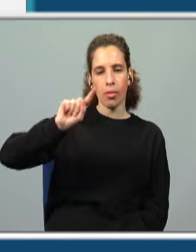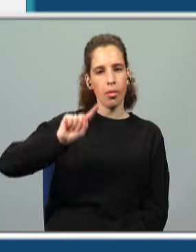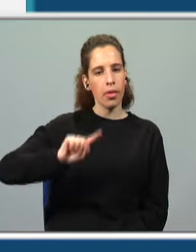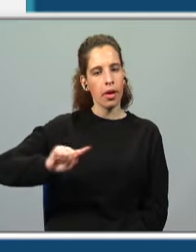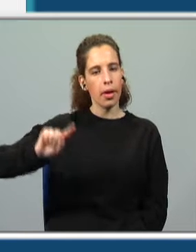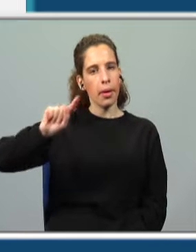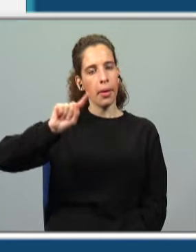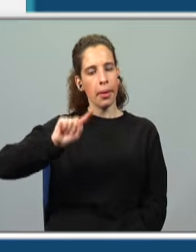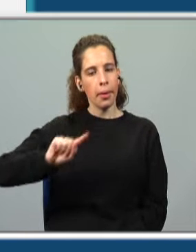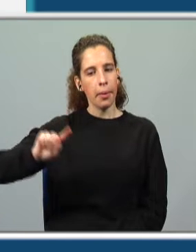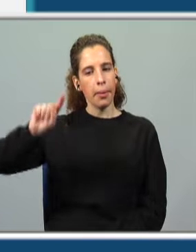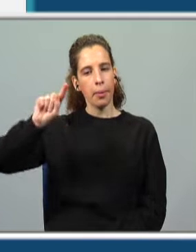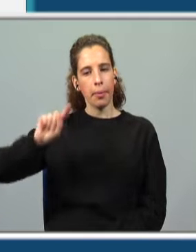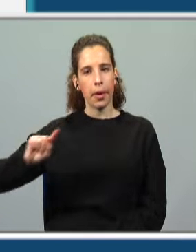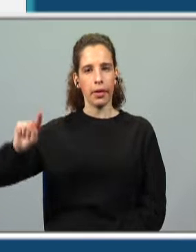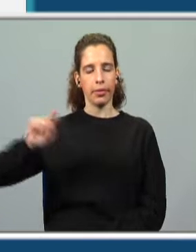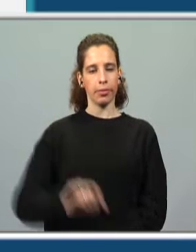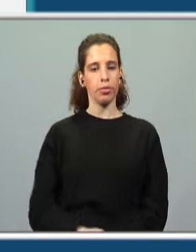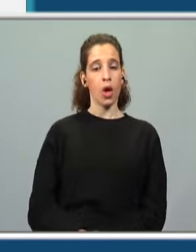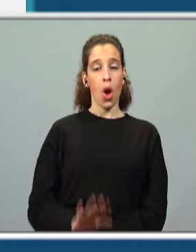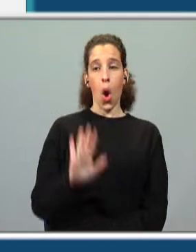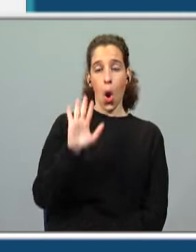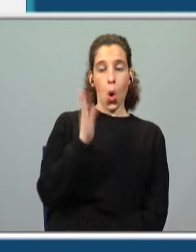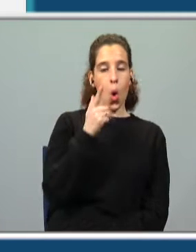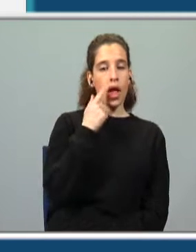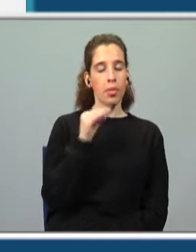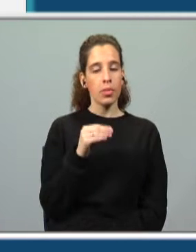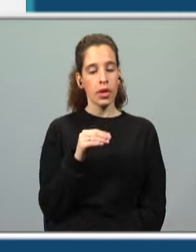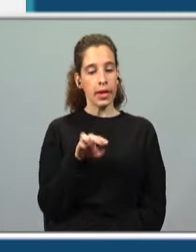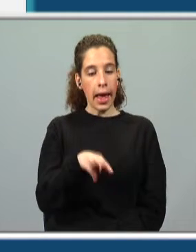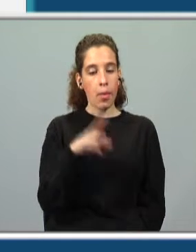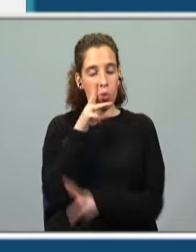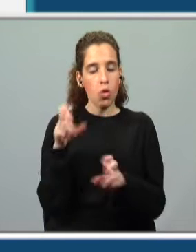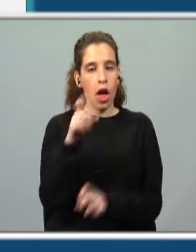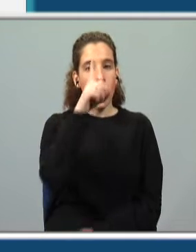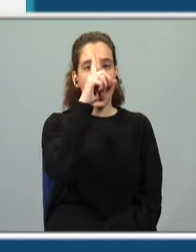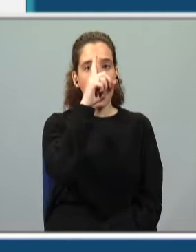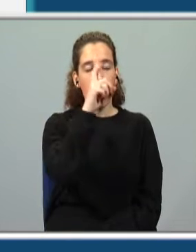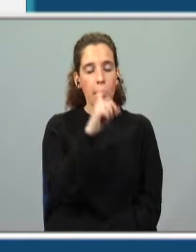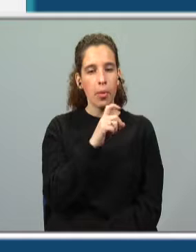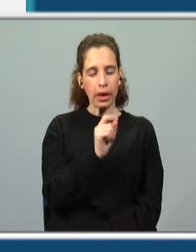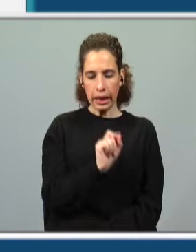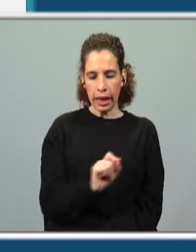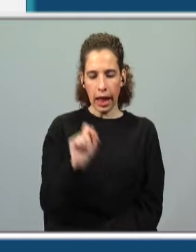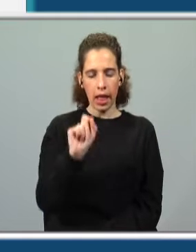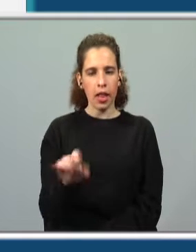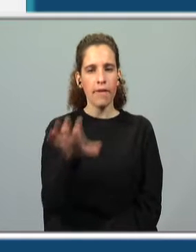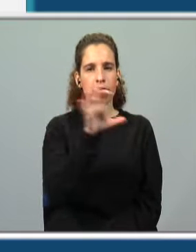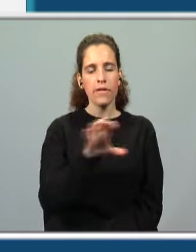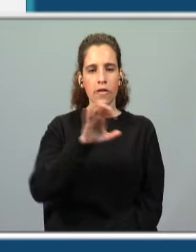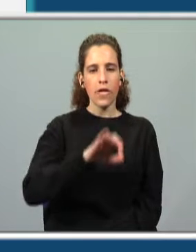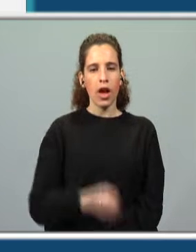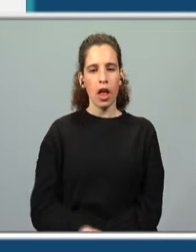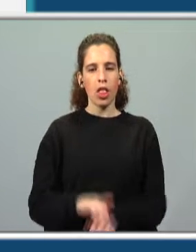da palavra mar. Quando a menina descobriu o M, lembrou-se que a letra tinha a forma das